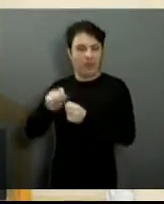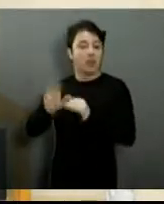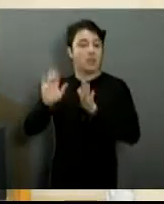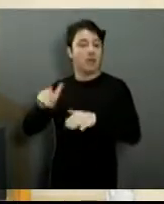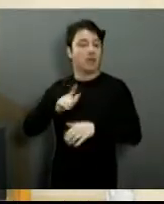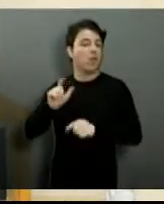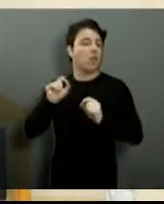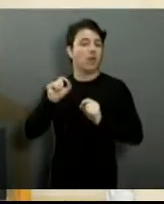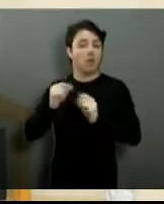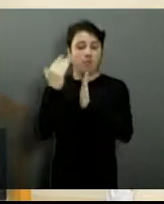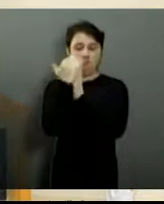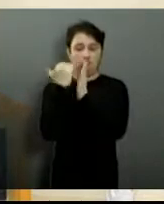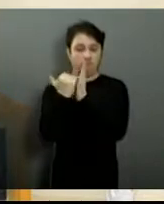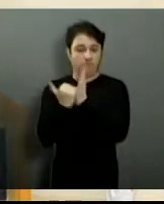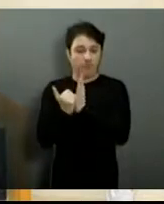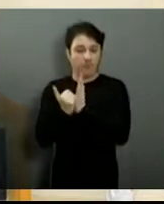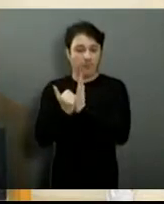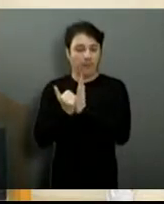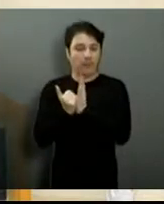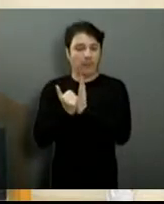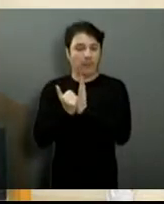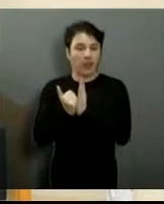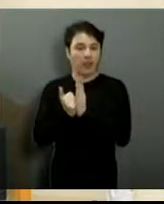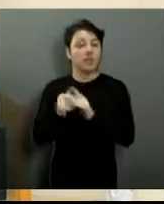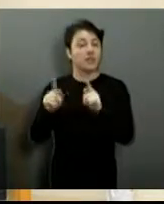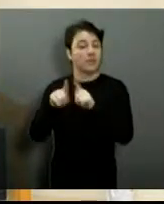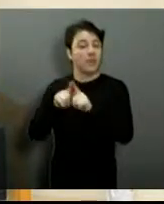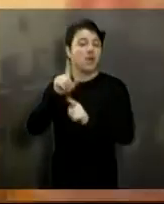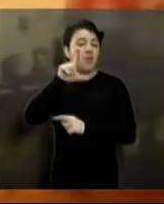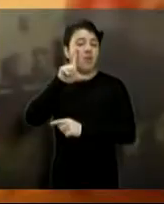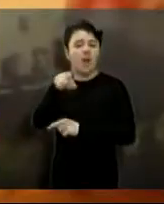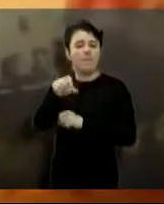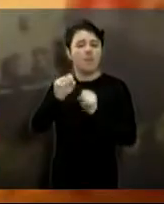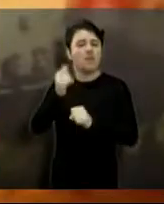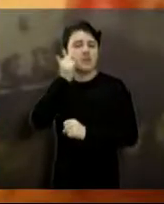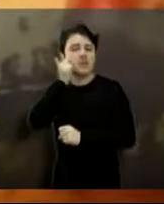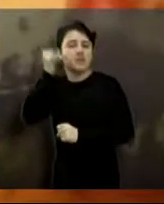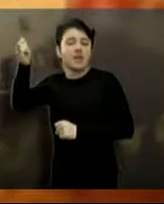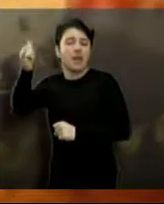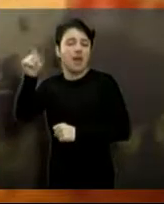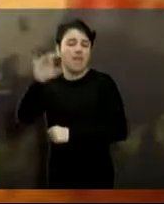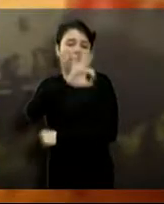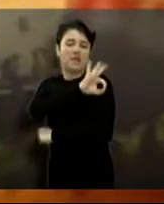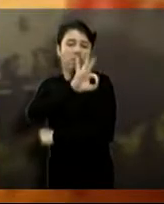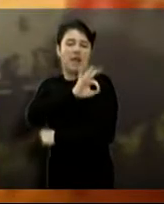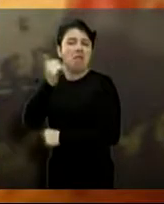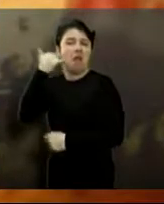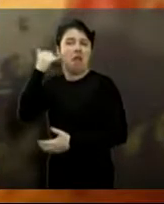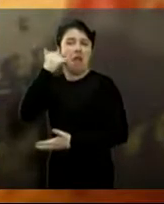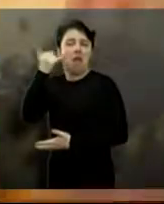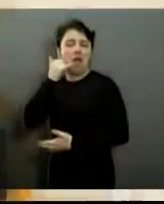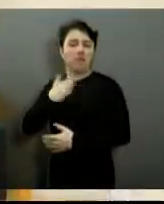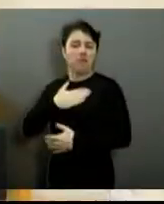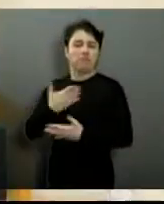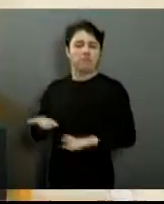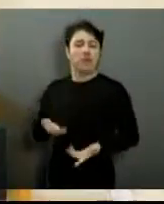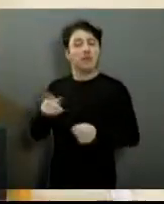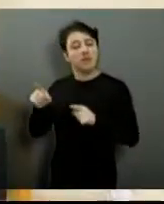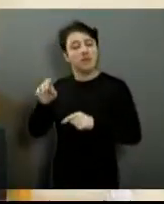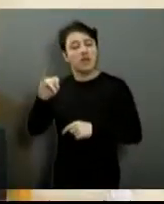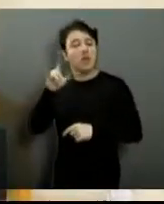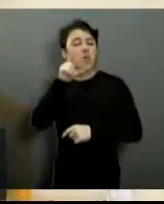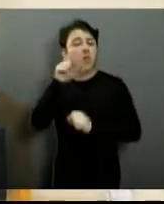indicações fazendo aniversário que eu vou pedir para o Lucas ligar para o prefeito para ver se resolve também. Porque ele não me atende. Então, como atende o Lucas, talvez